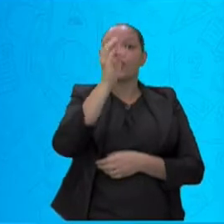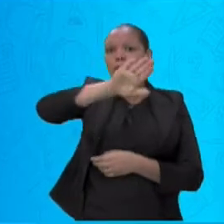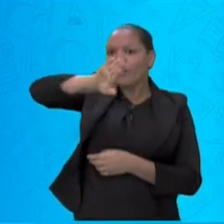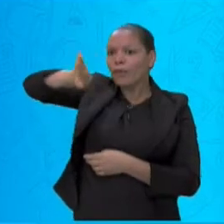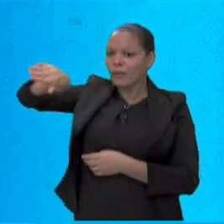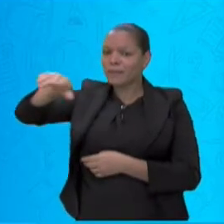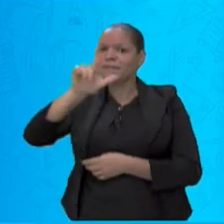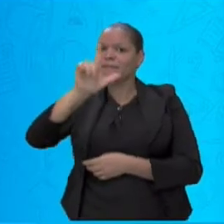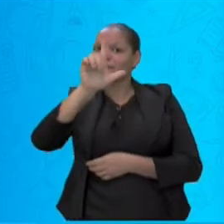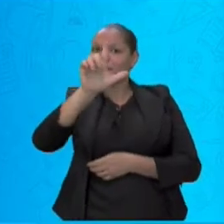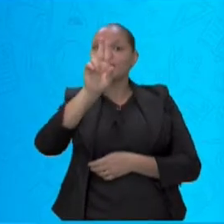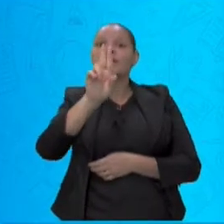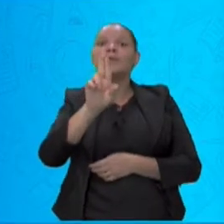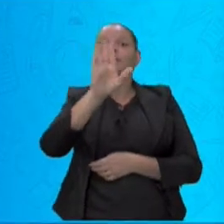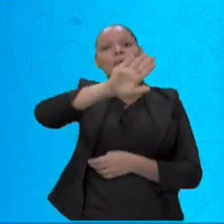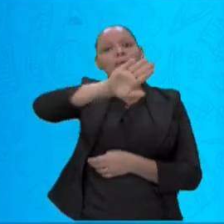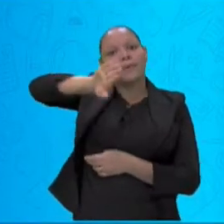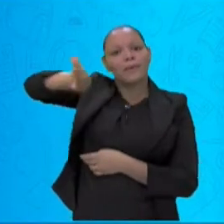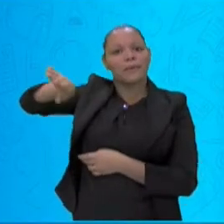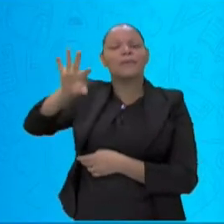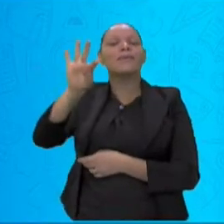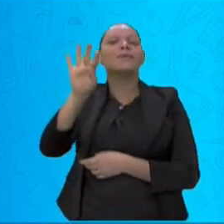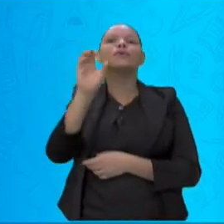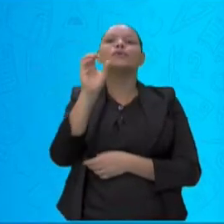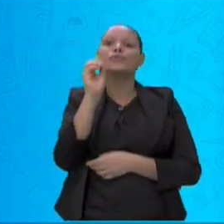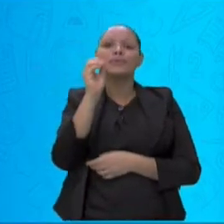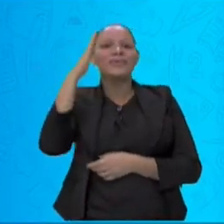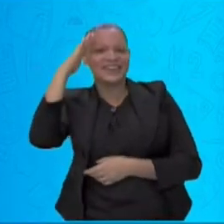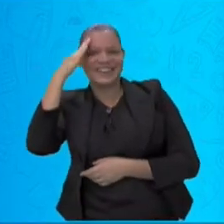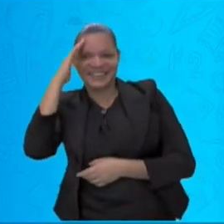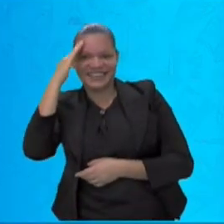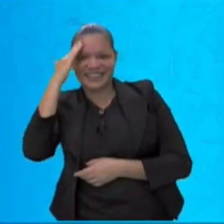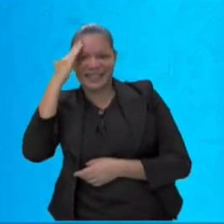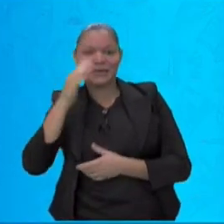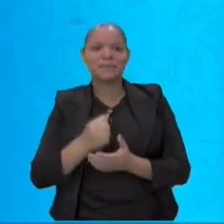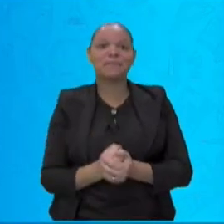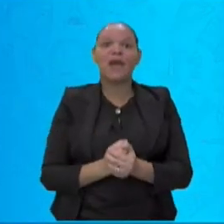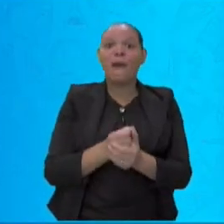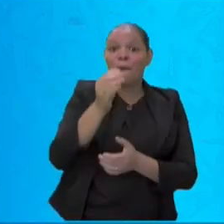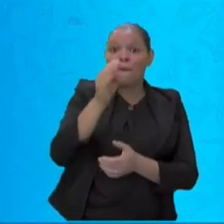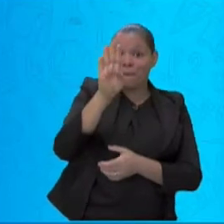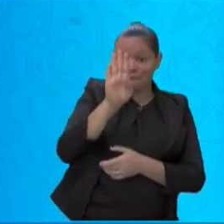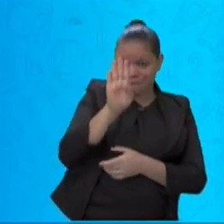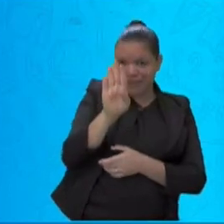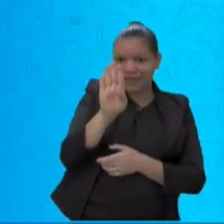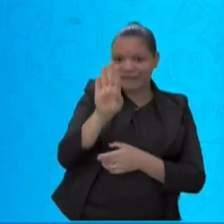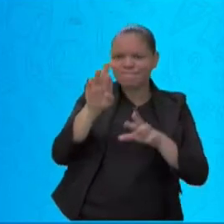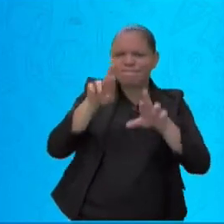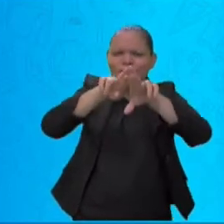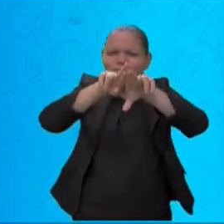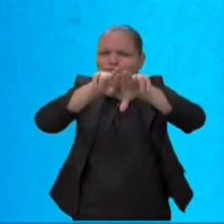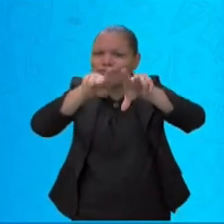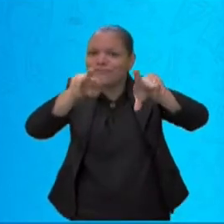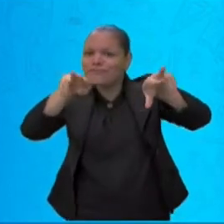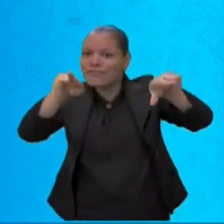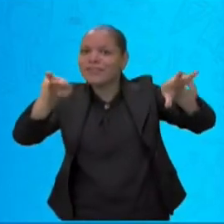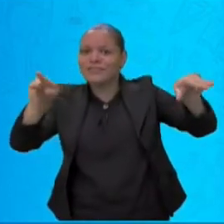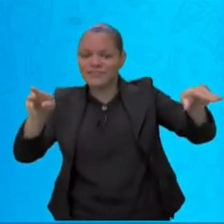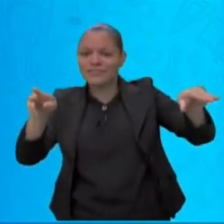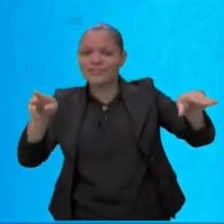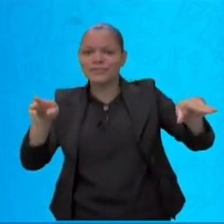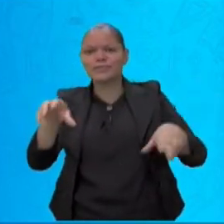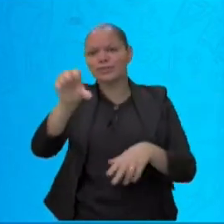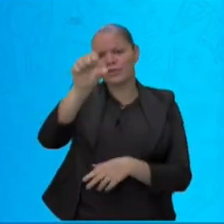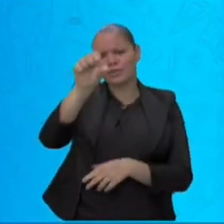sílabas diferentes do S. Então, cada consoante, ao separar a sílaba,